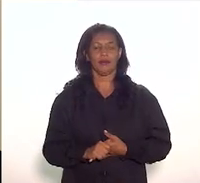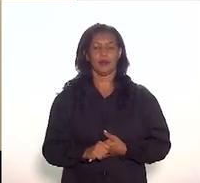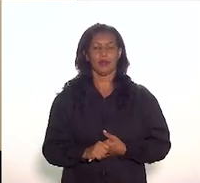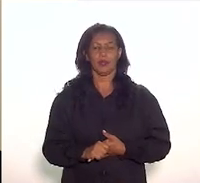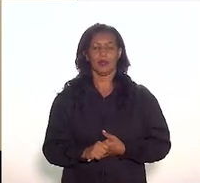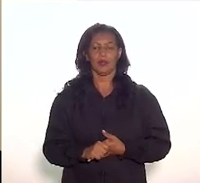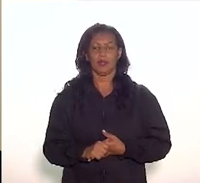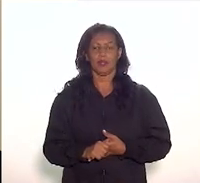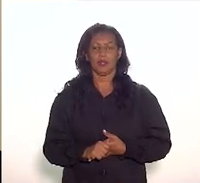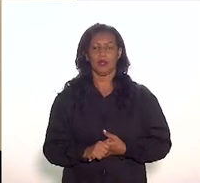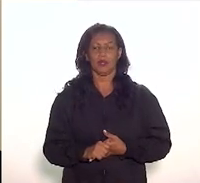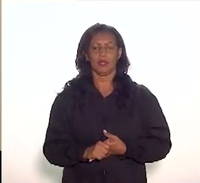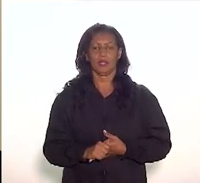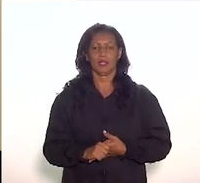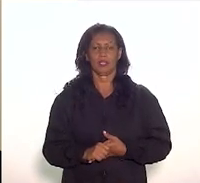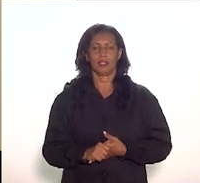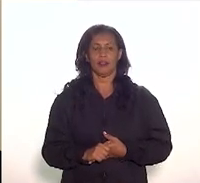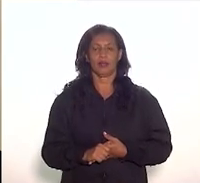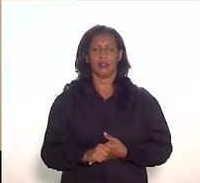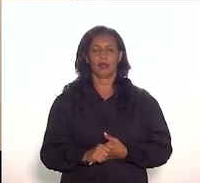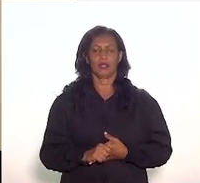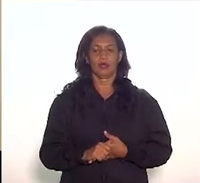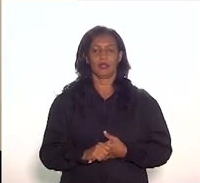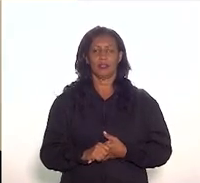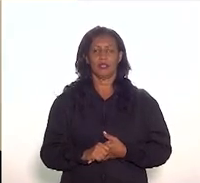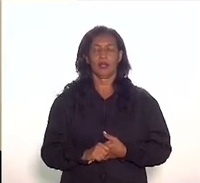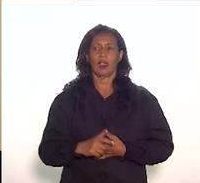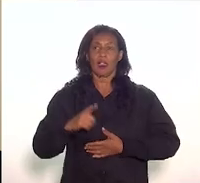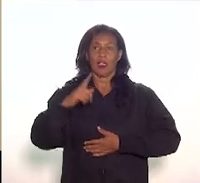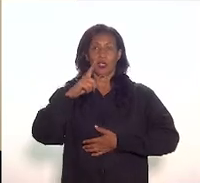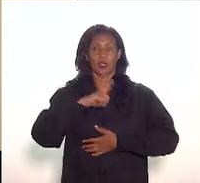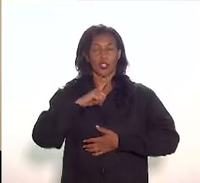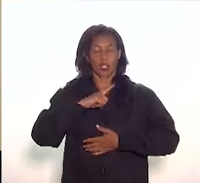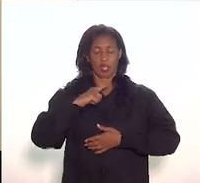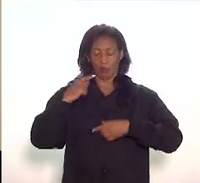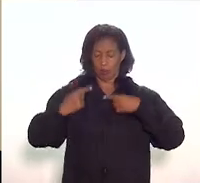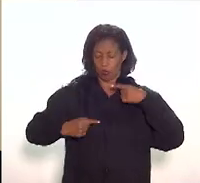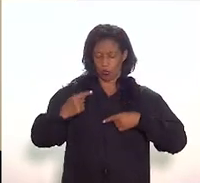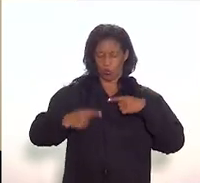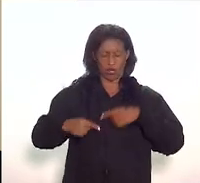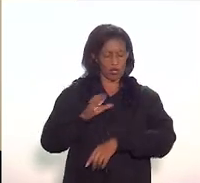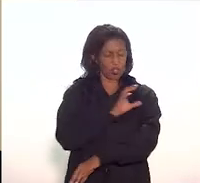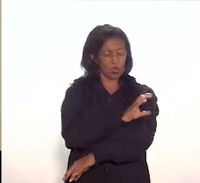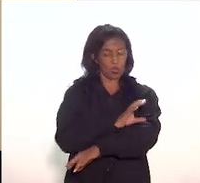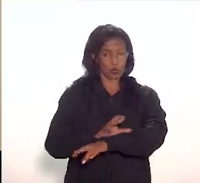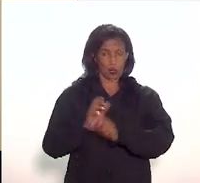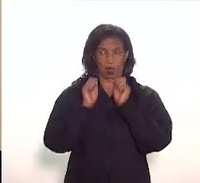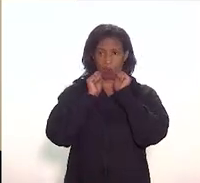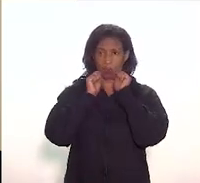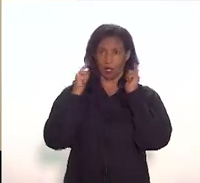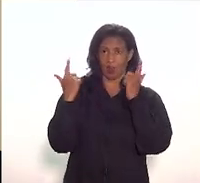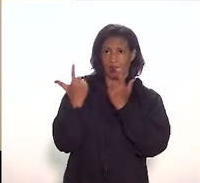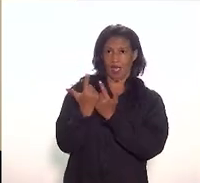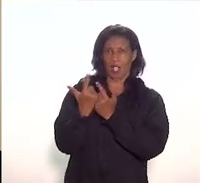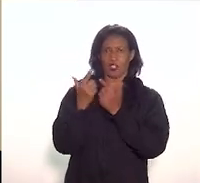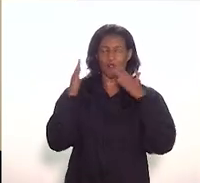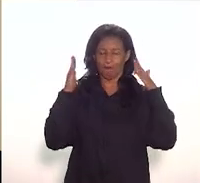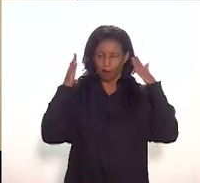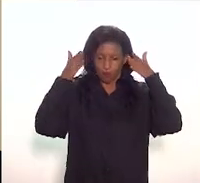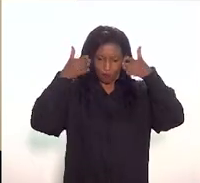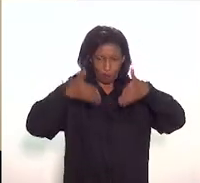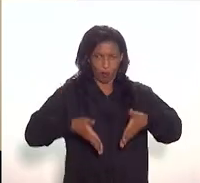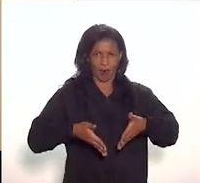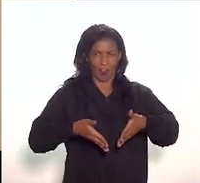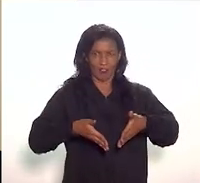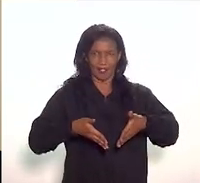me passou a gente tem uma política cultural hoje na ALERJ que é focada na